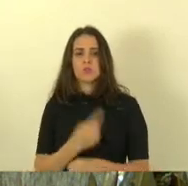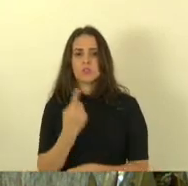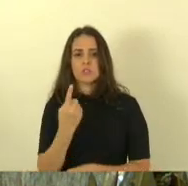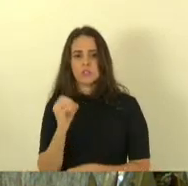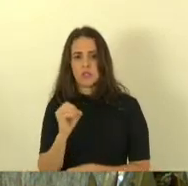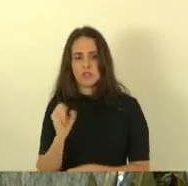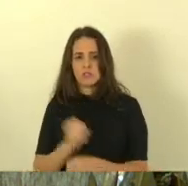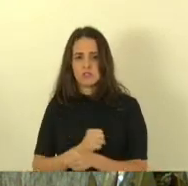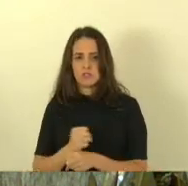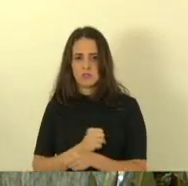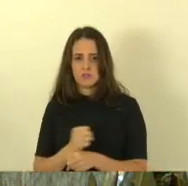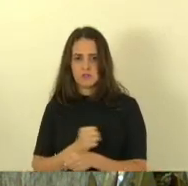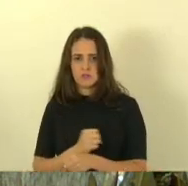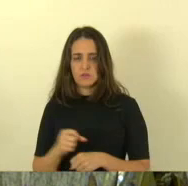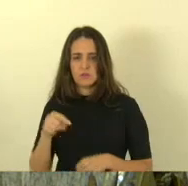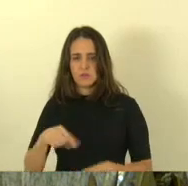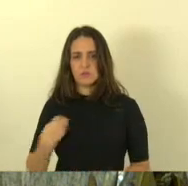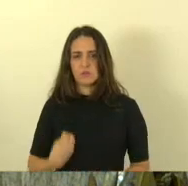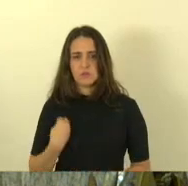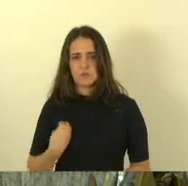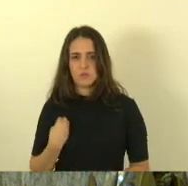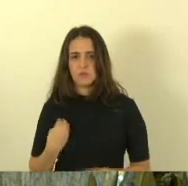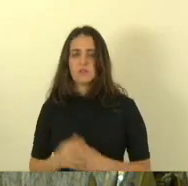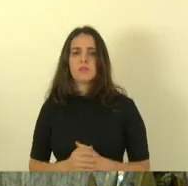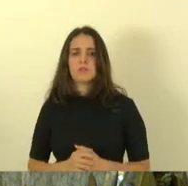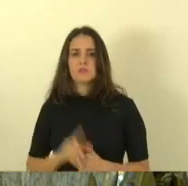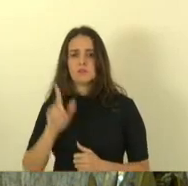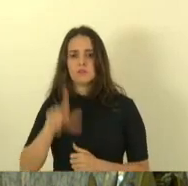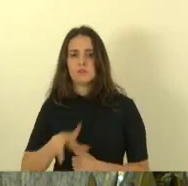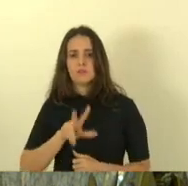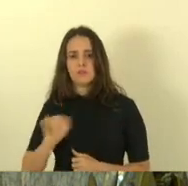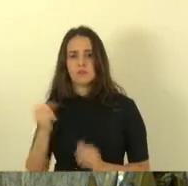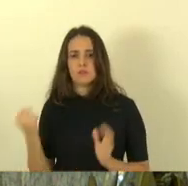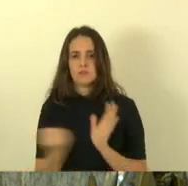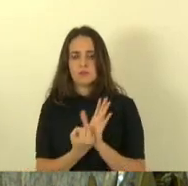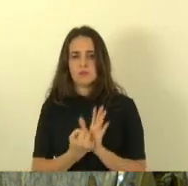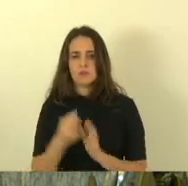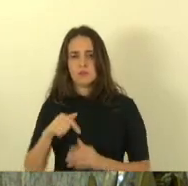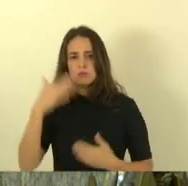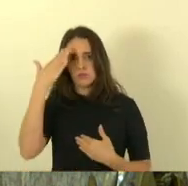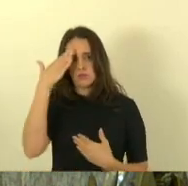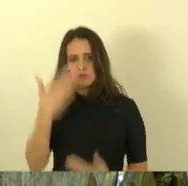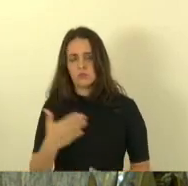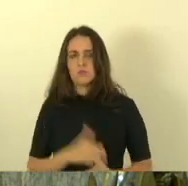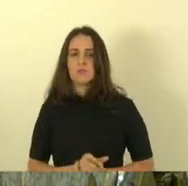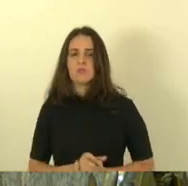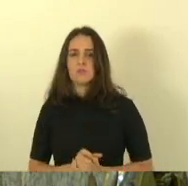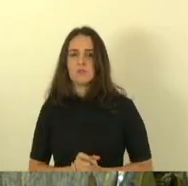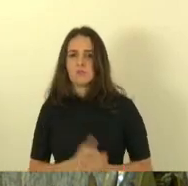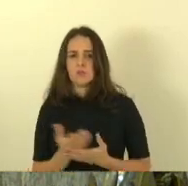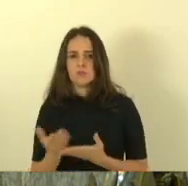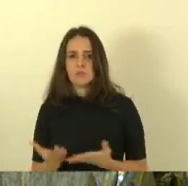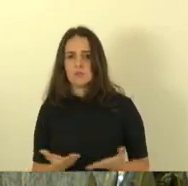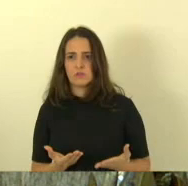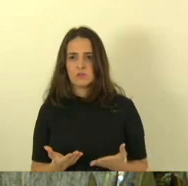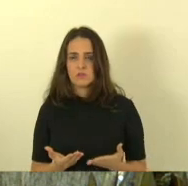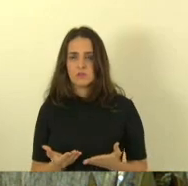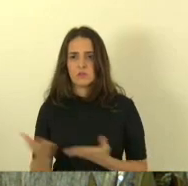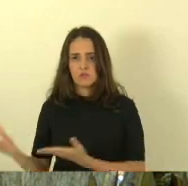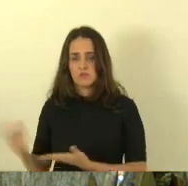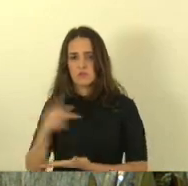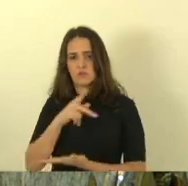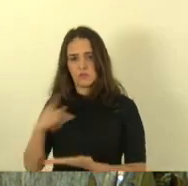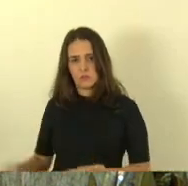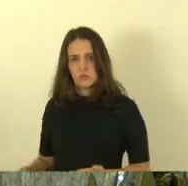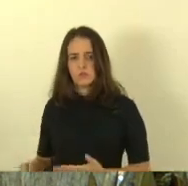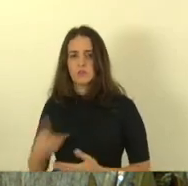existência esse ano e nós vamos marcá-lo aqui nesta casa muito obrigada devolvo a palavra ao presidente